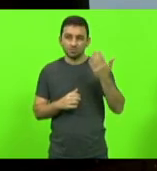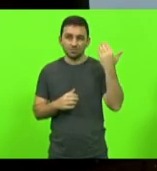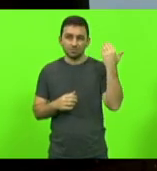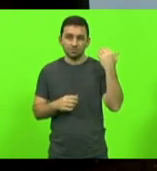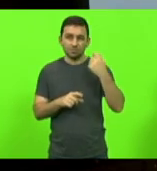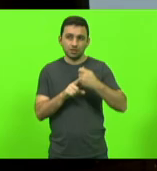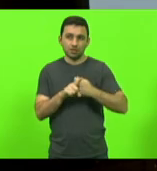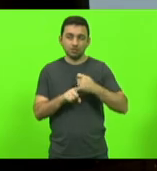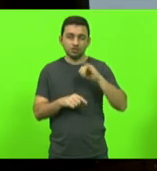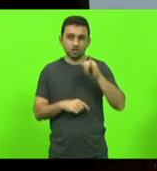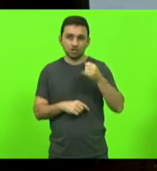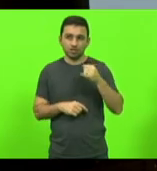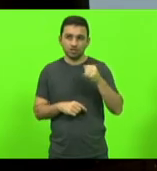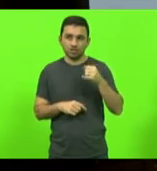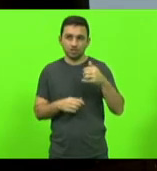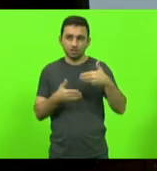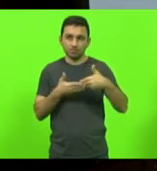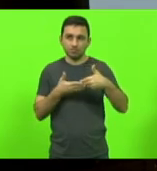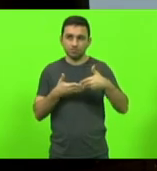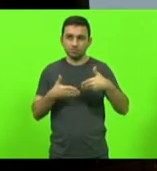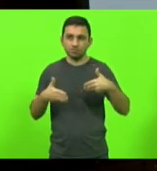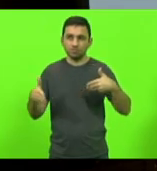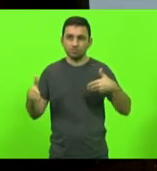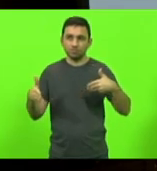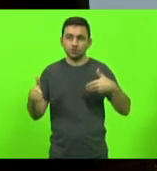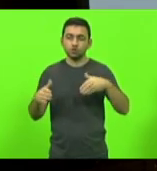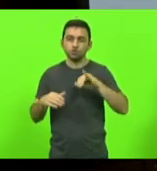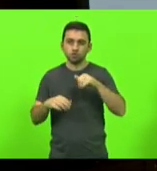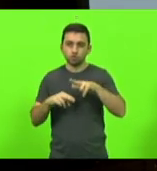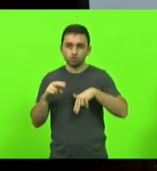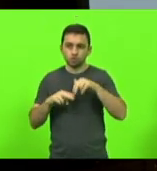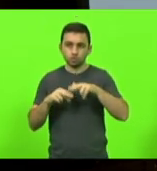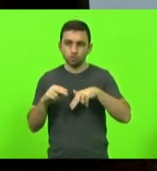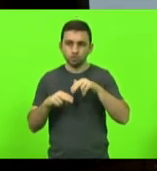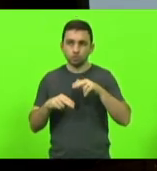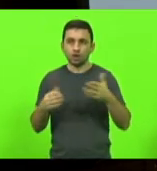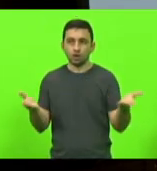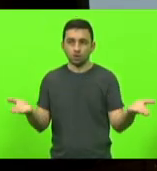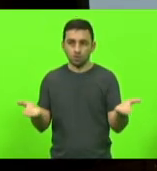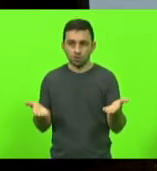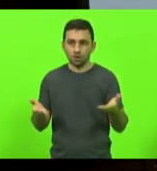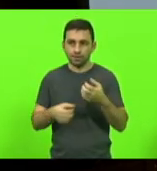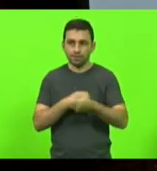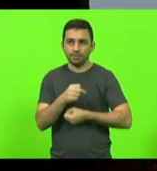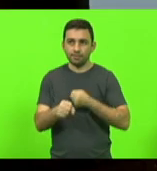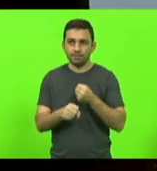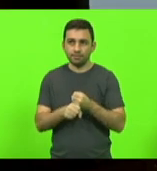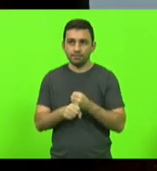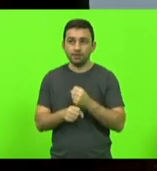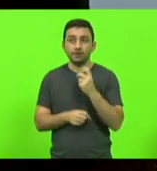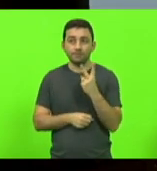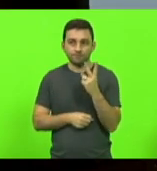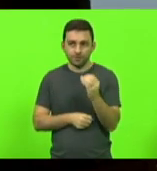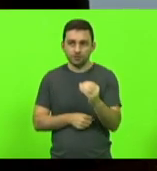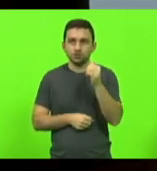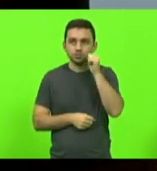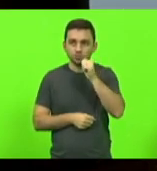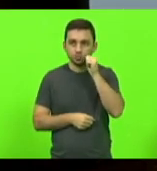a junho deste ano 20 mulheres